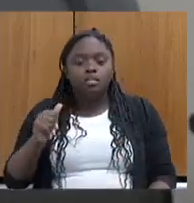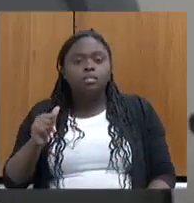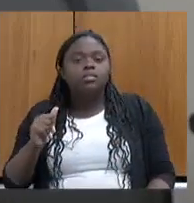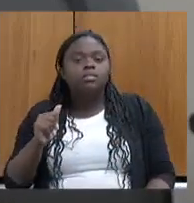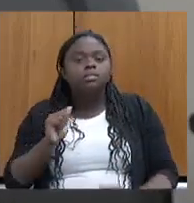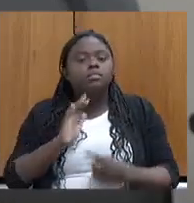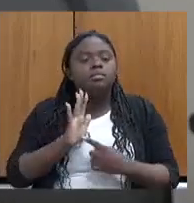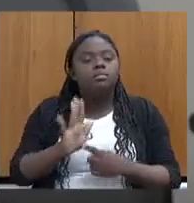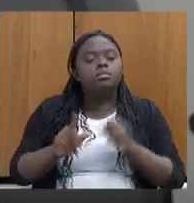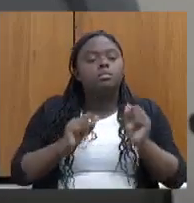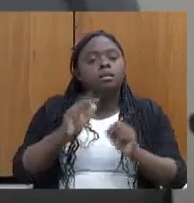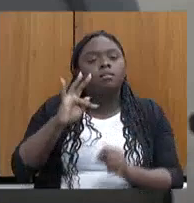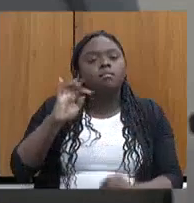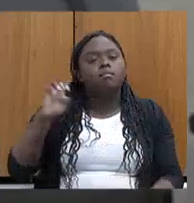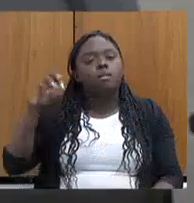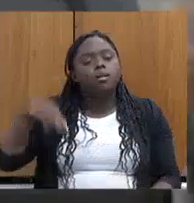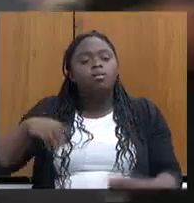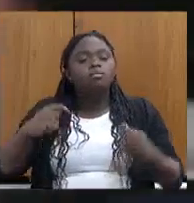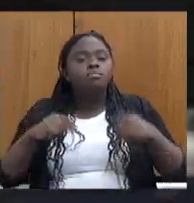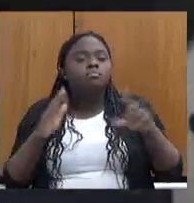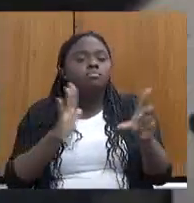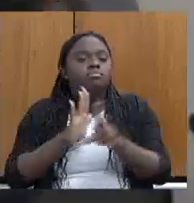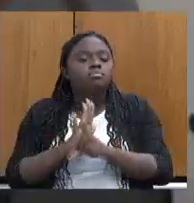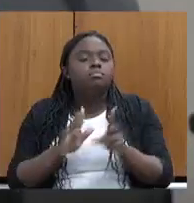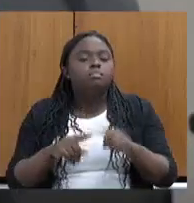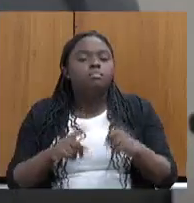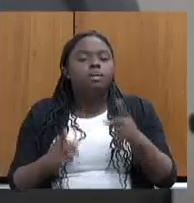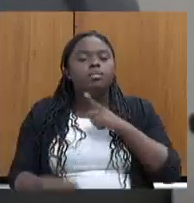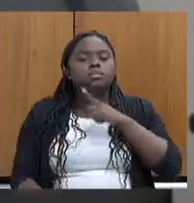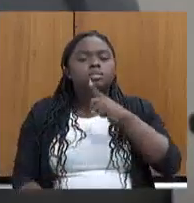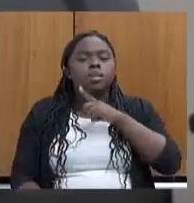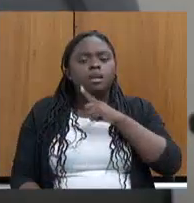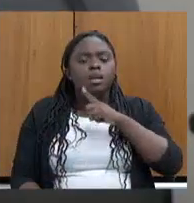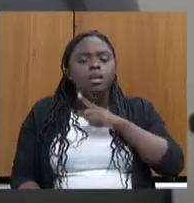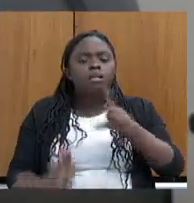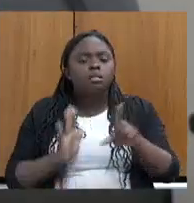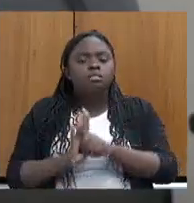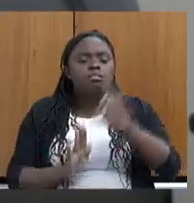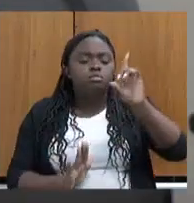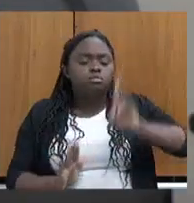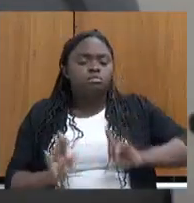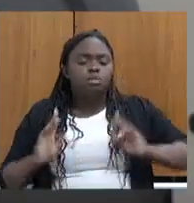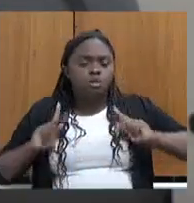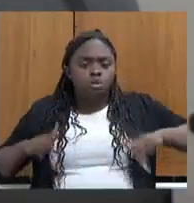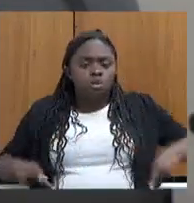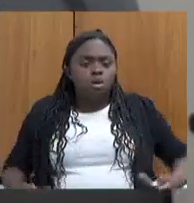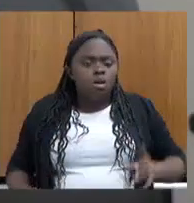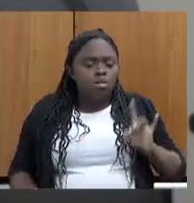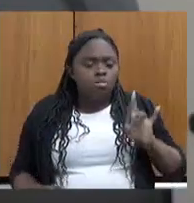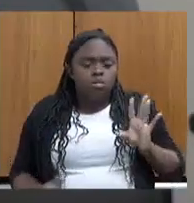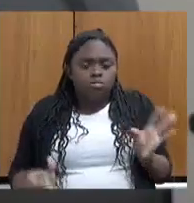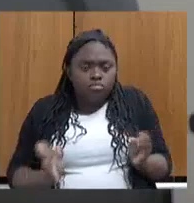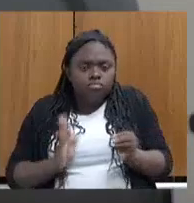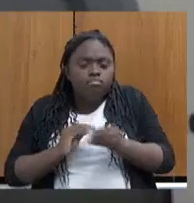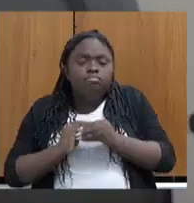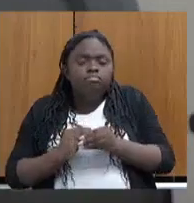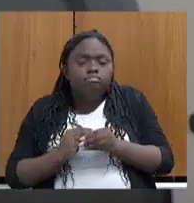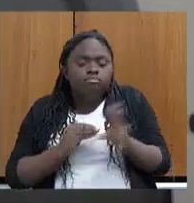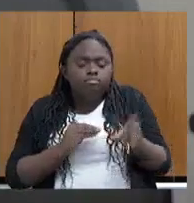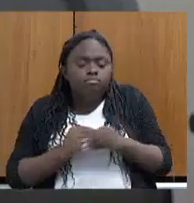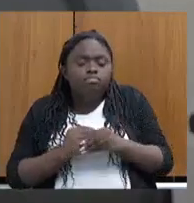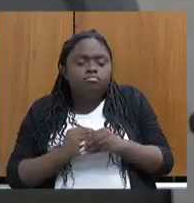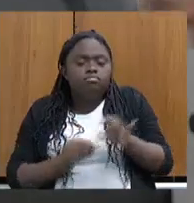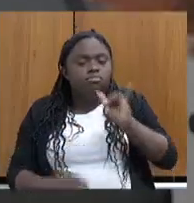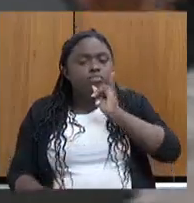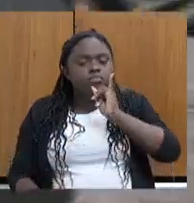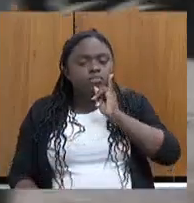que precisa de legislação, mas nós temos legislações de direitos humanos que é só implementar. Eu queria trazer um exemplo. O